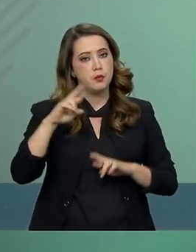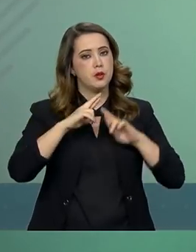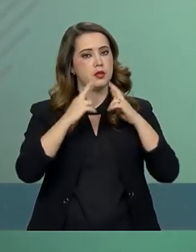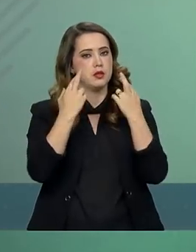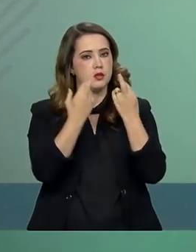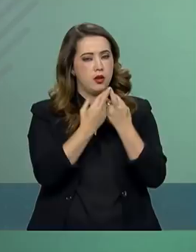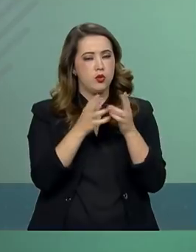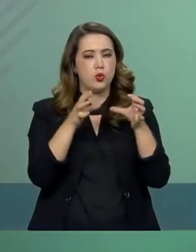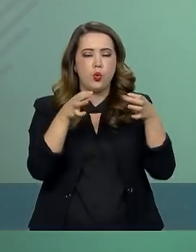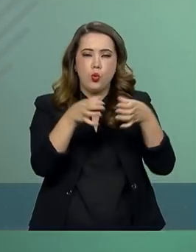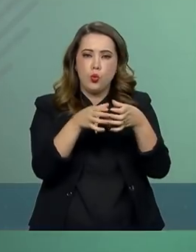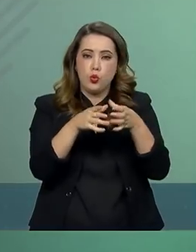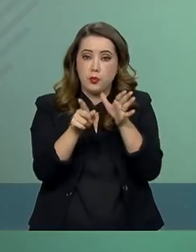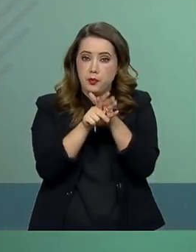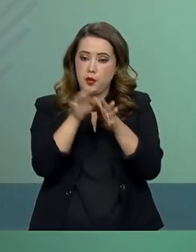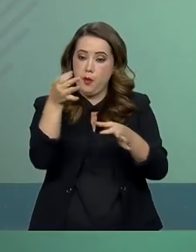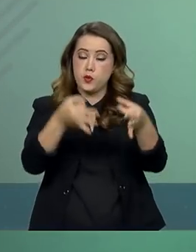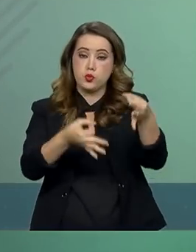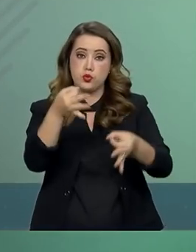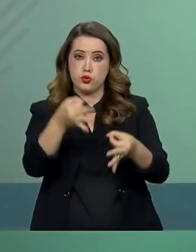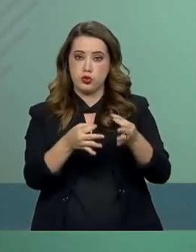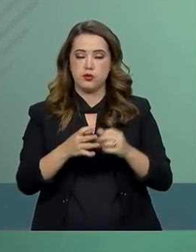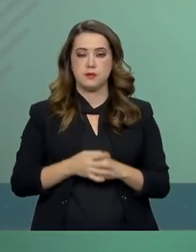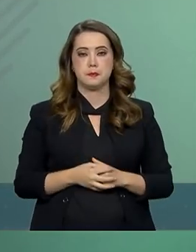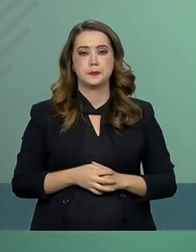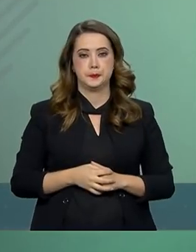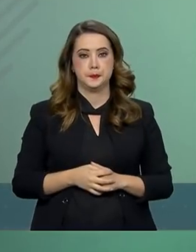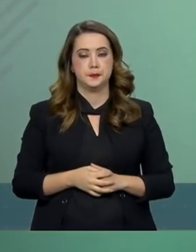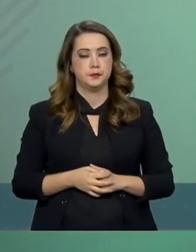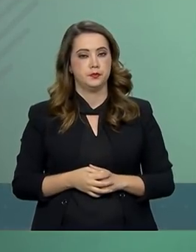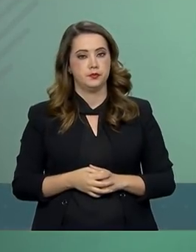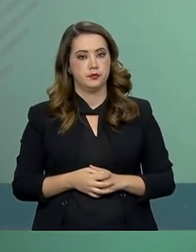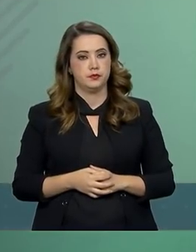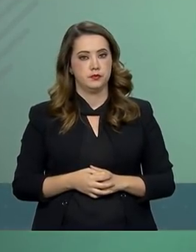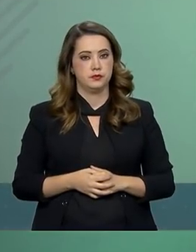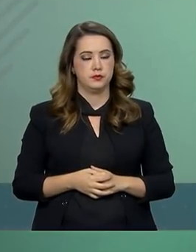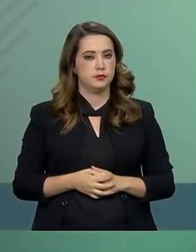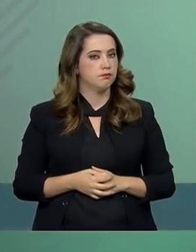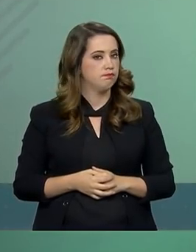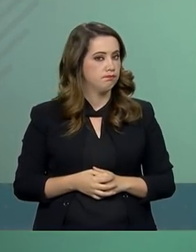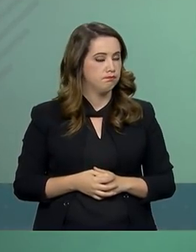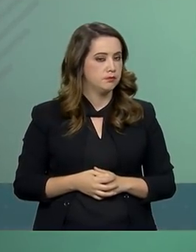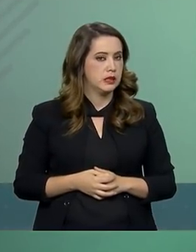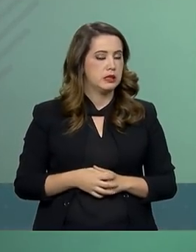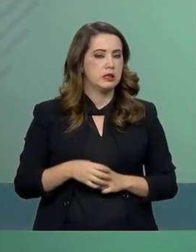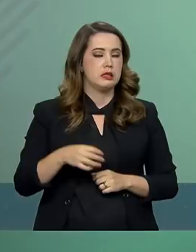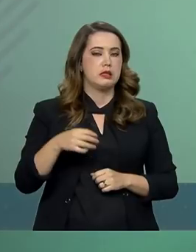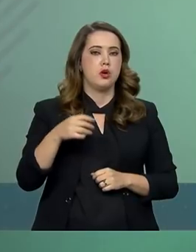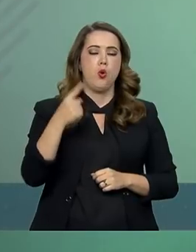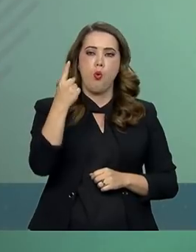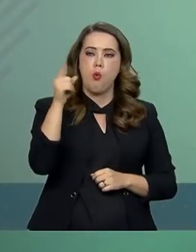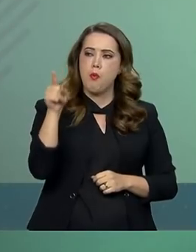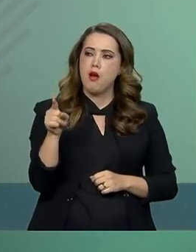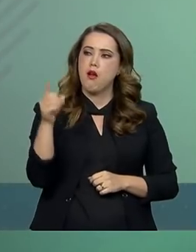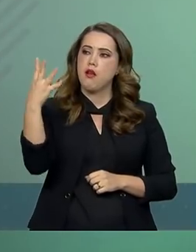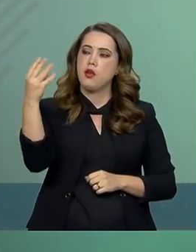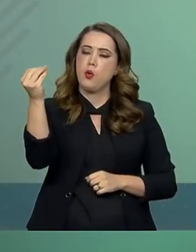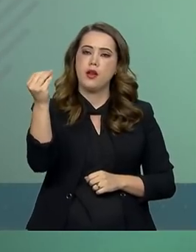Suprema de Justiça. Às 13h40, almoço oficial